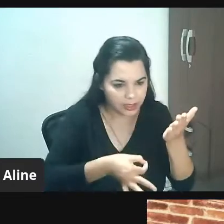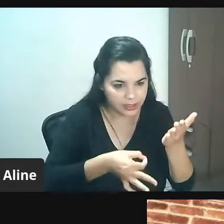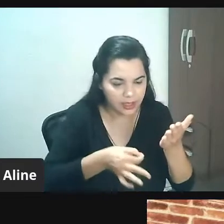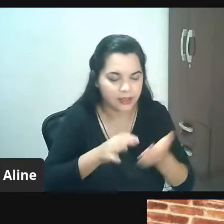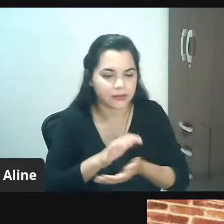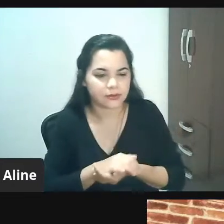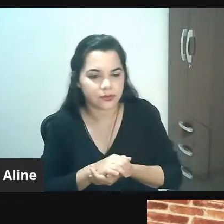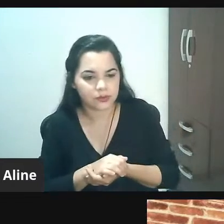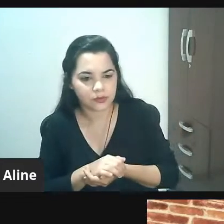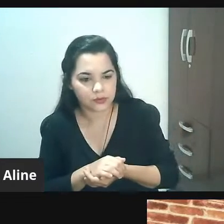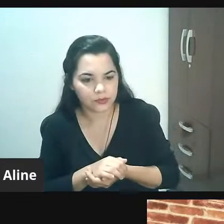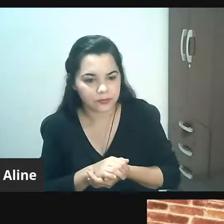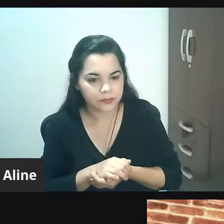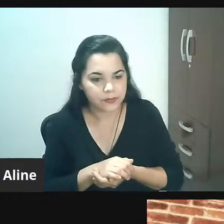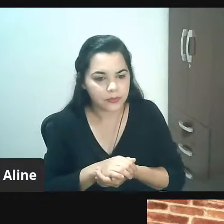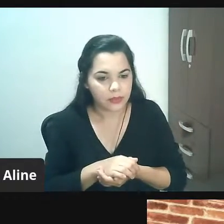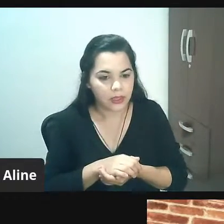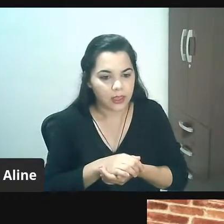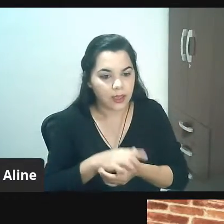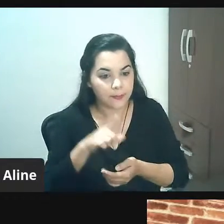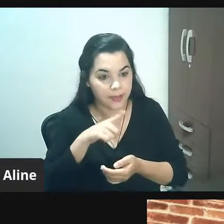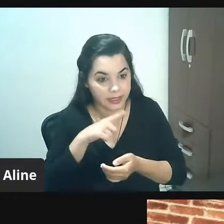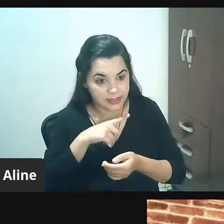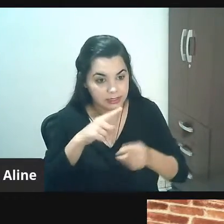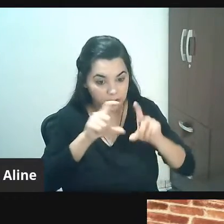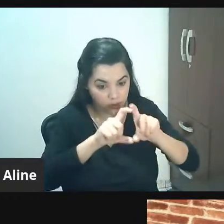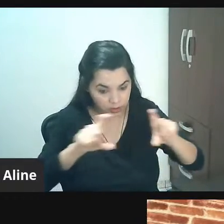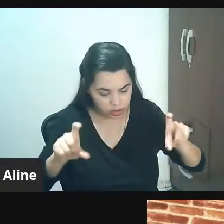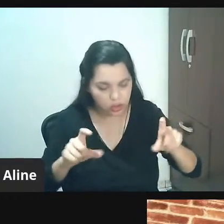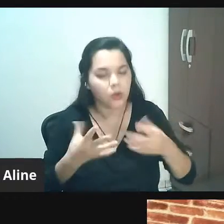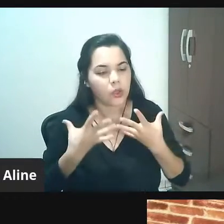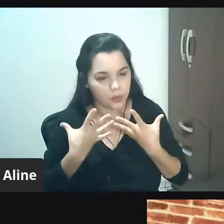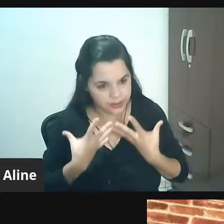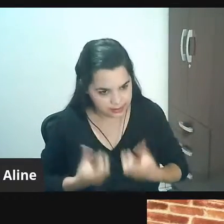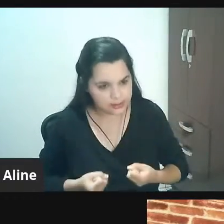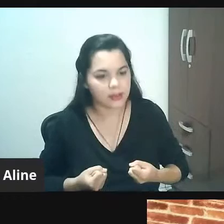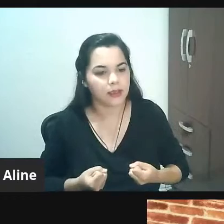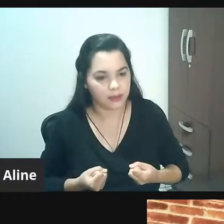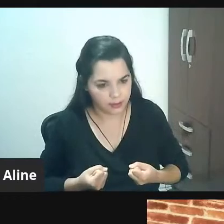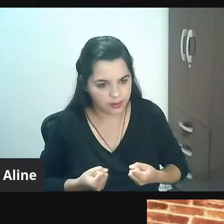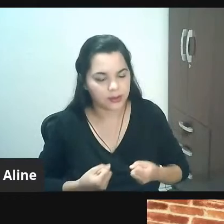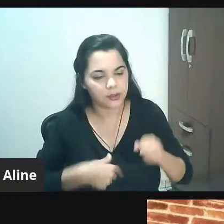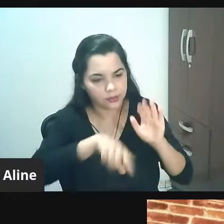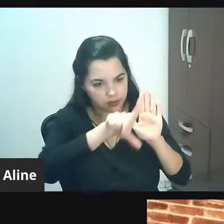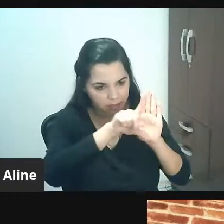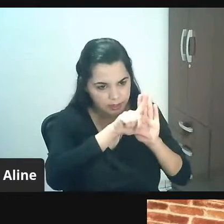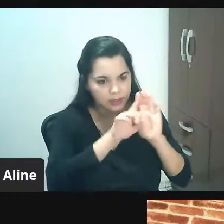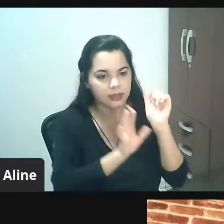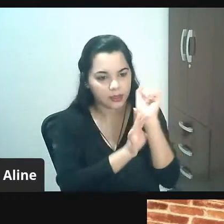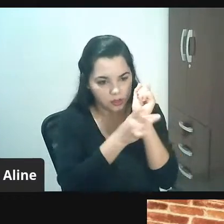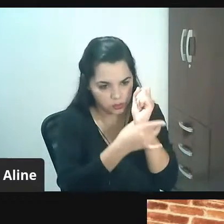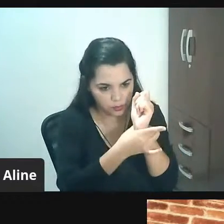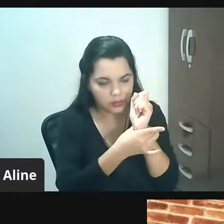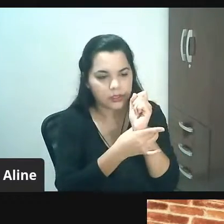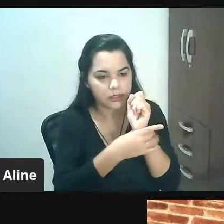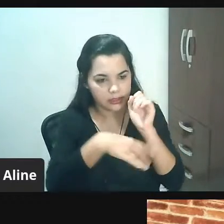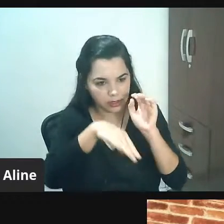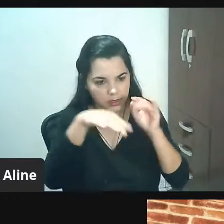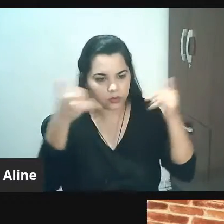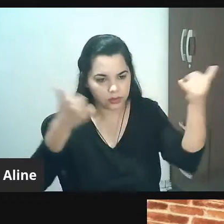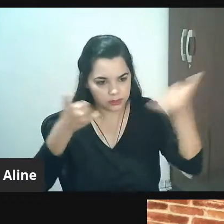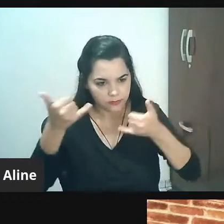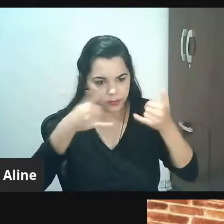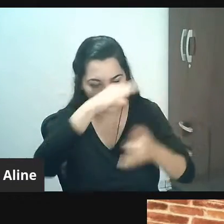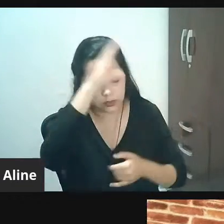sei lá mas vai ter o flag desenhar caixinha de autorizo baseado na lei de proteção de dados entendeu